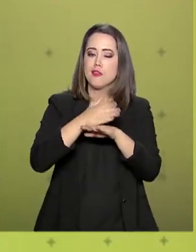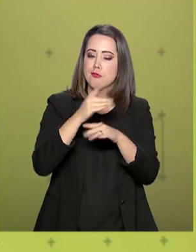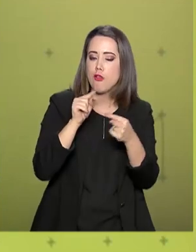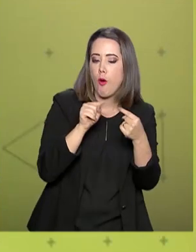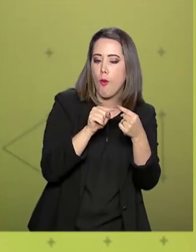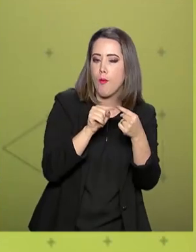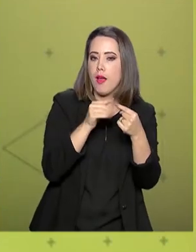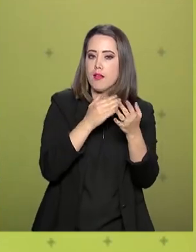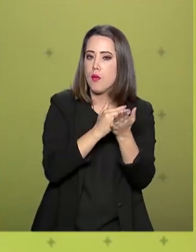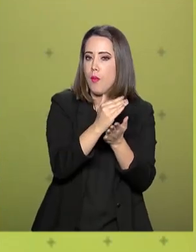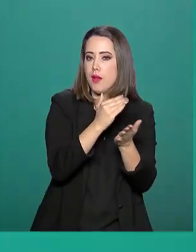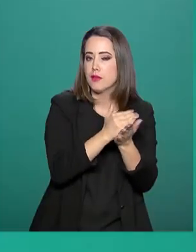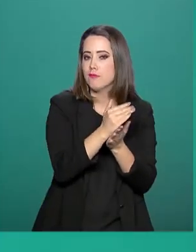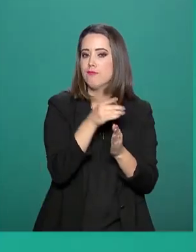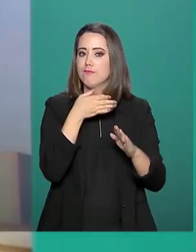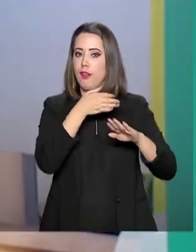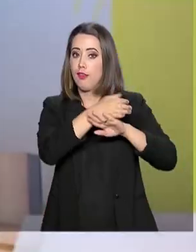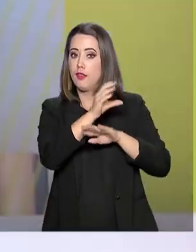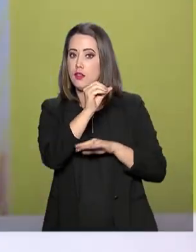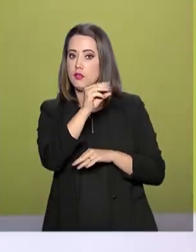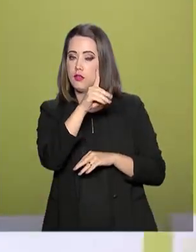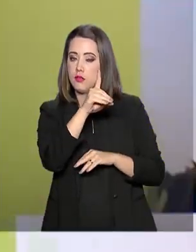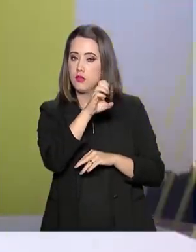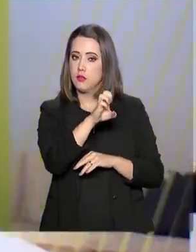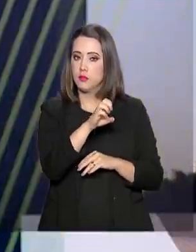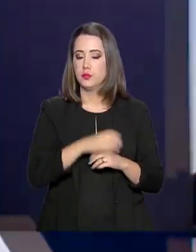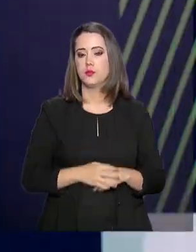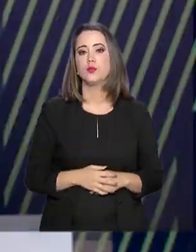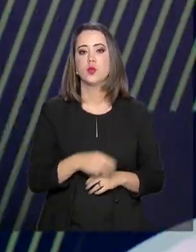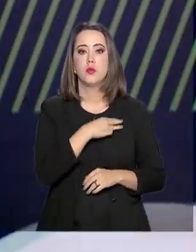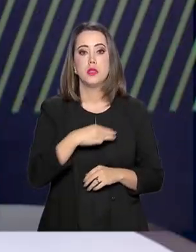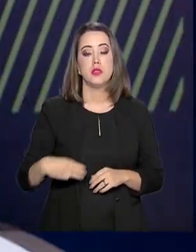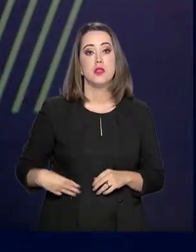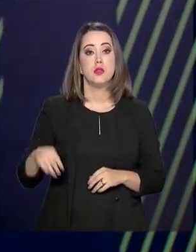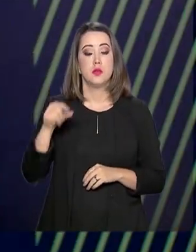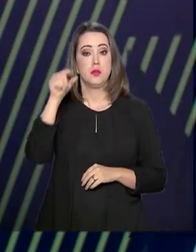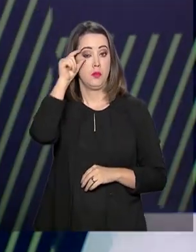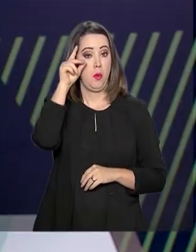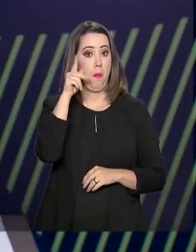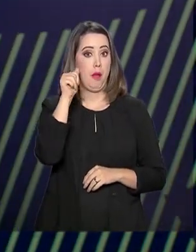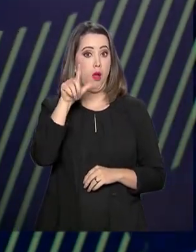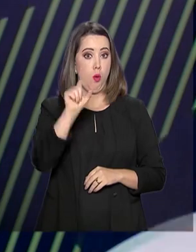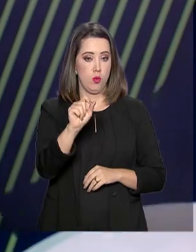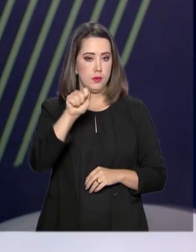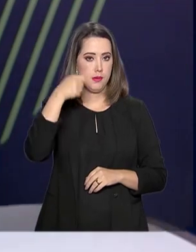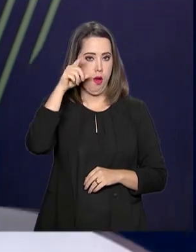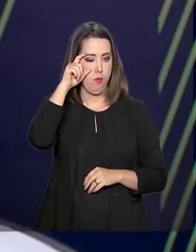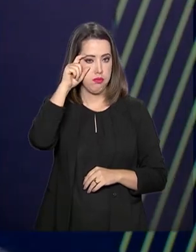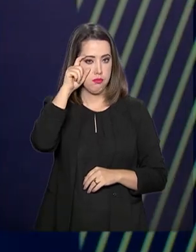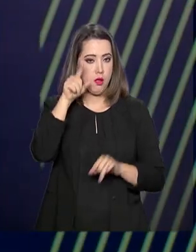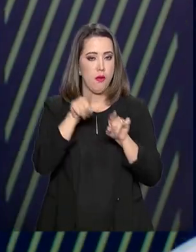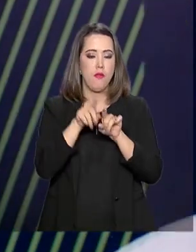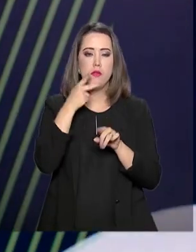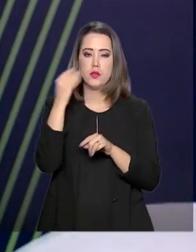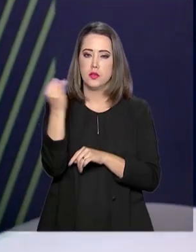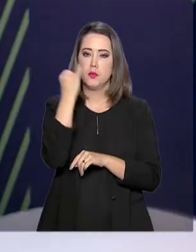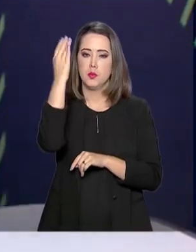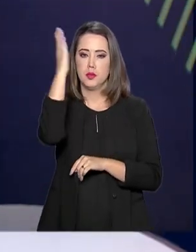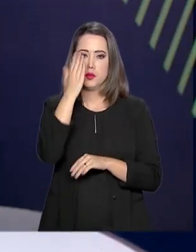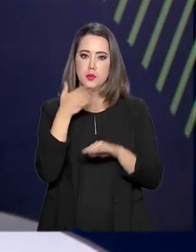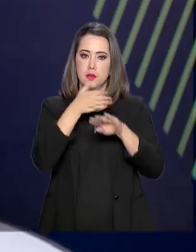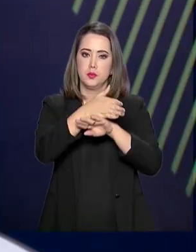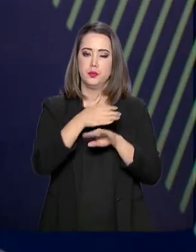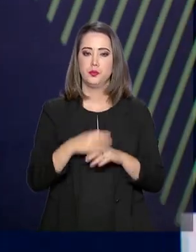processo de adesão. O ministro da Economia, Paulo Guedes, comentou em São Paulo sobre a importância da entrada do Brasil na